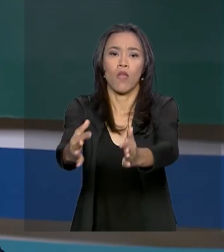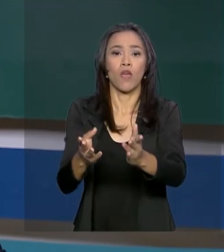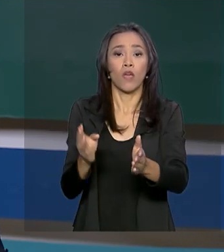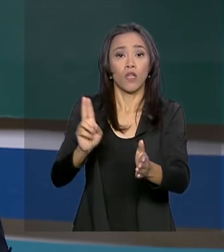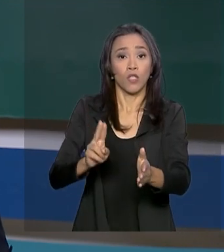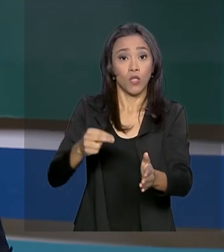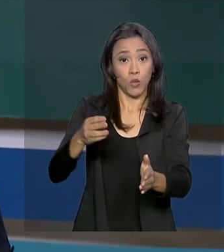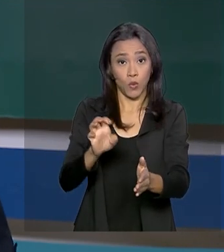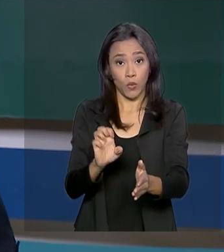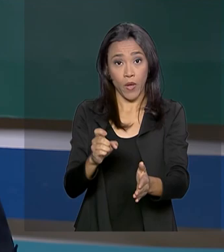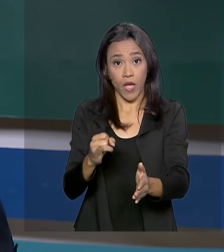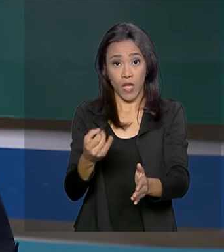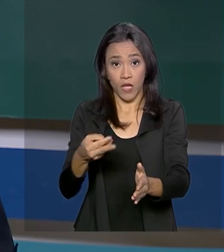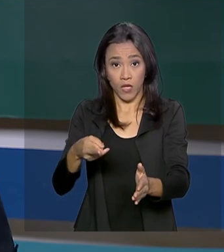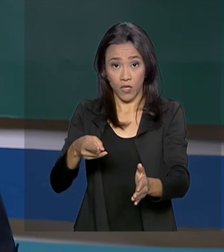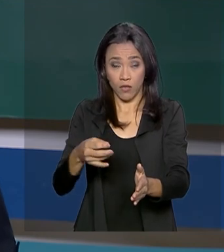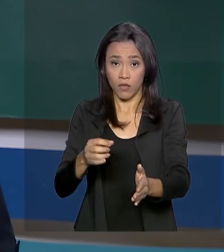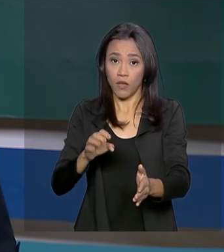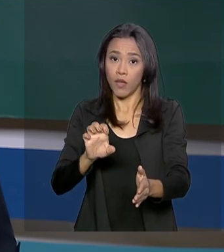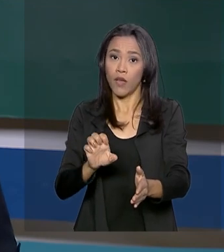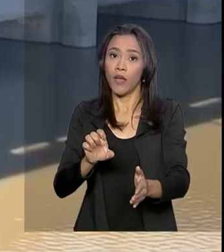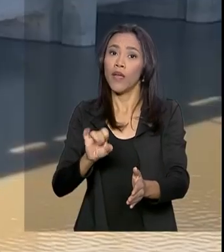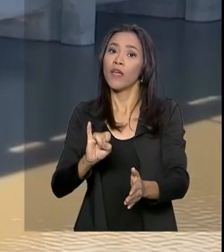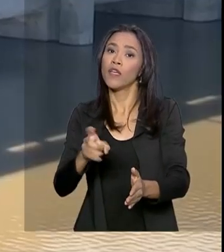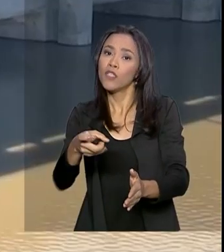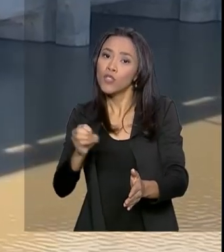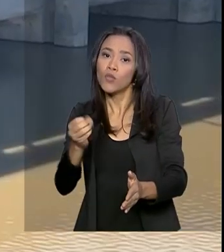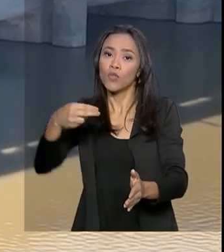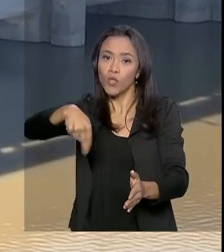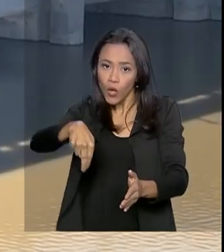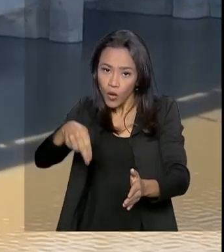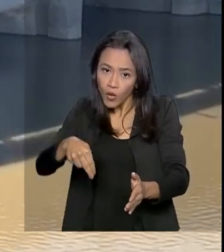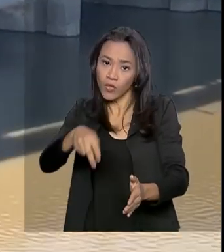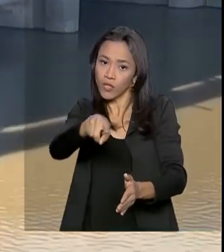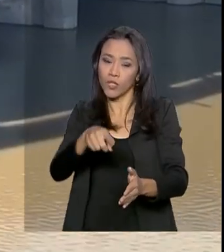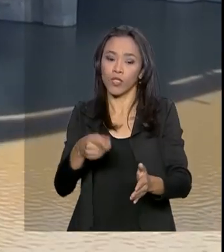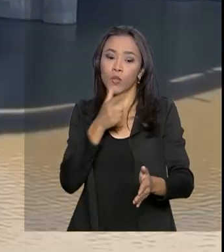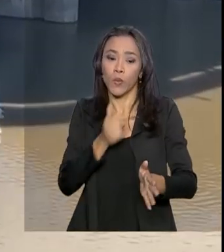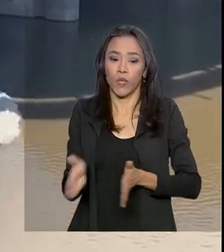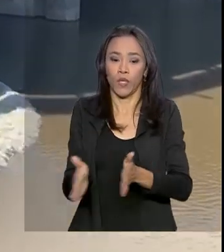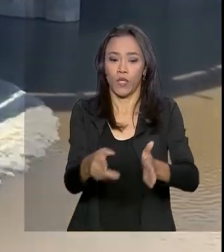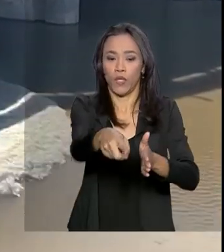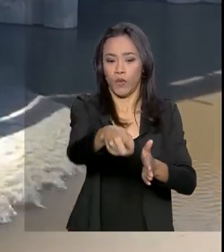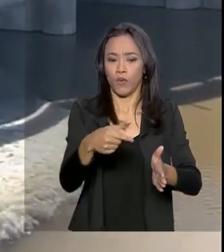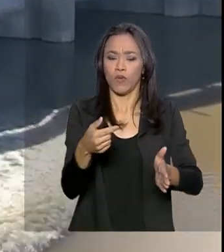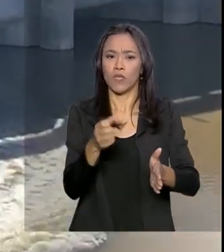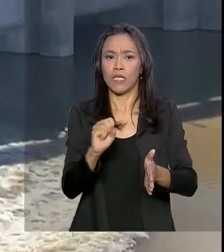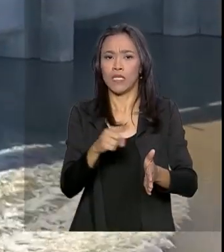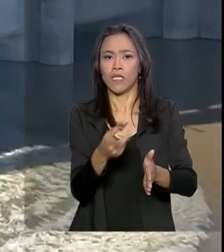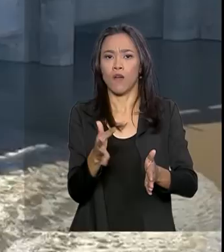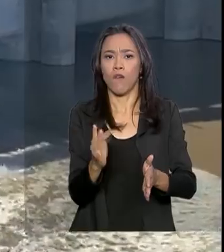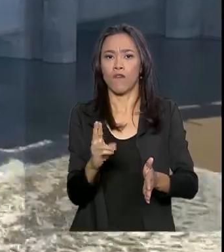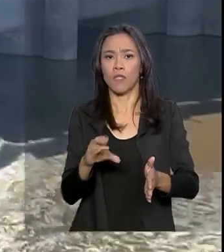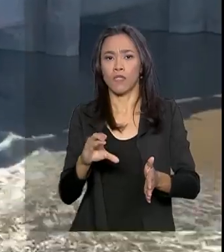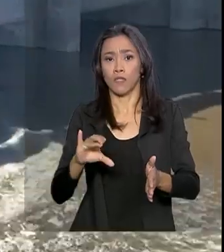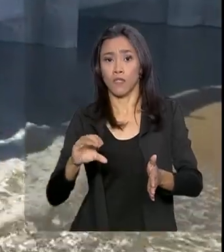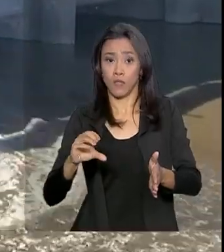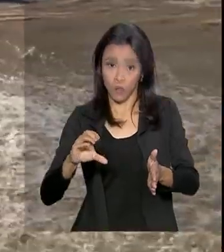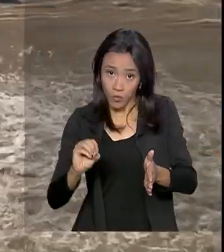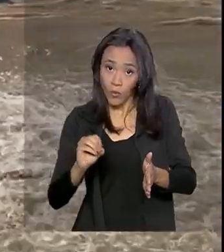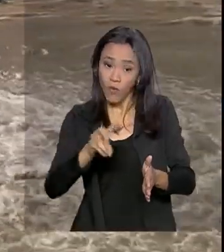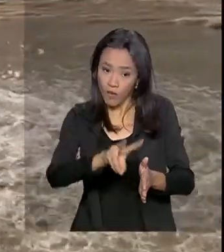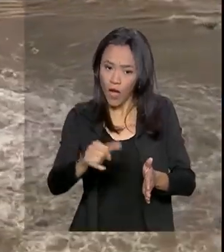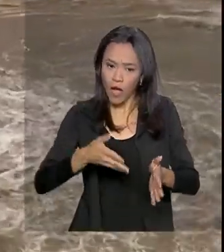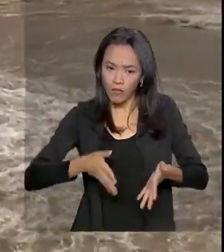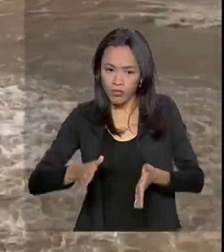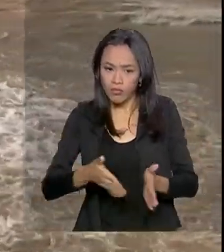projeto de integração do Rio São Francisco. Com o reinício do bombeamento, as águas do São Francisco voltam a percorrer os canais em